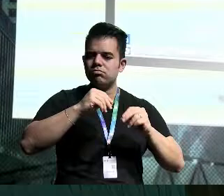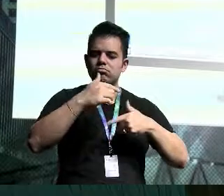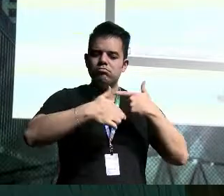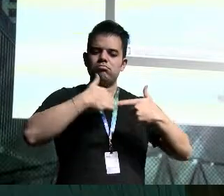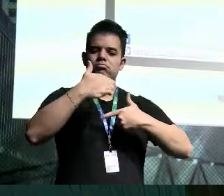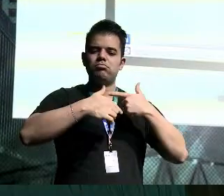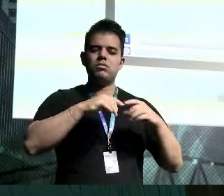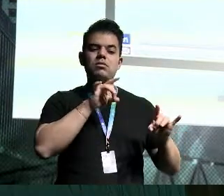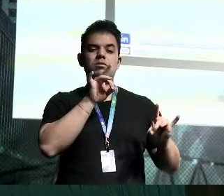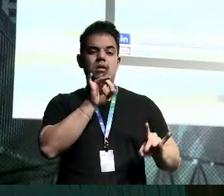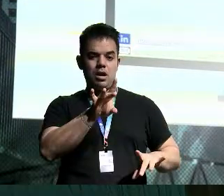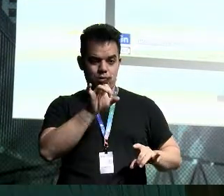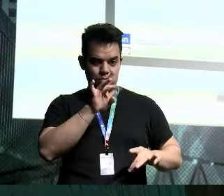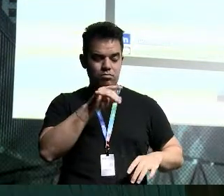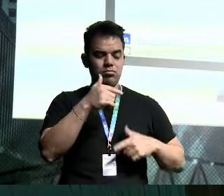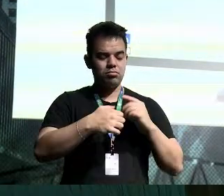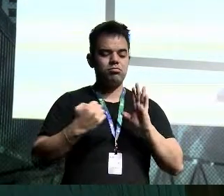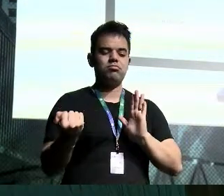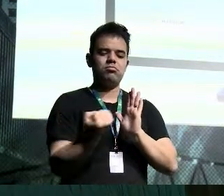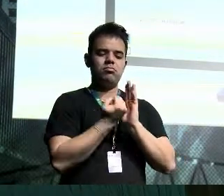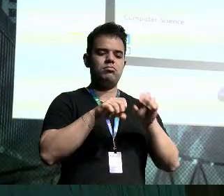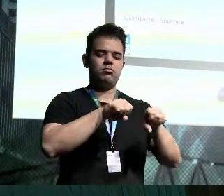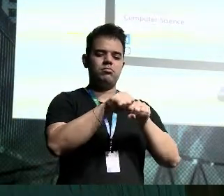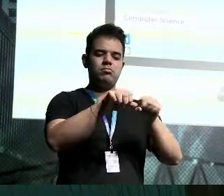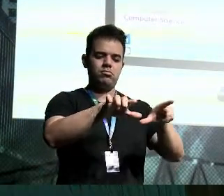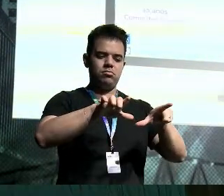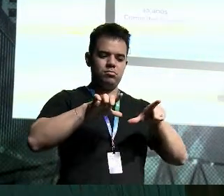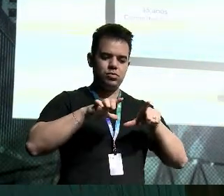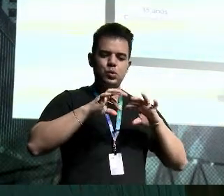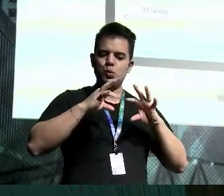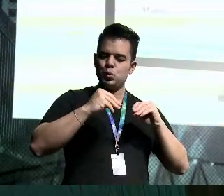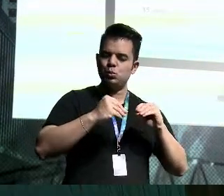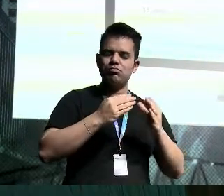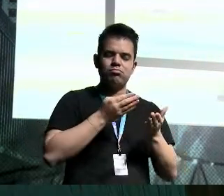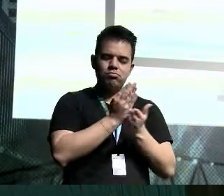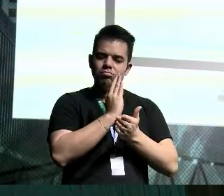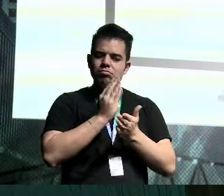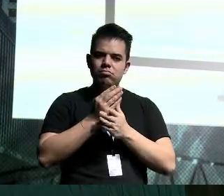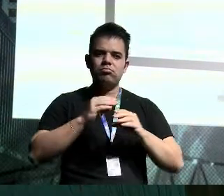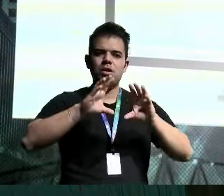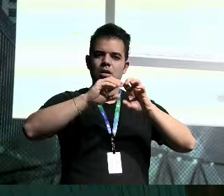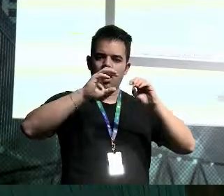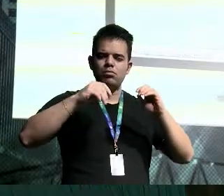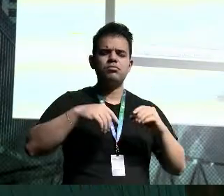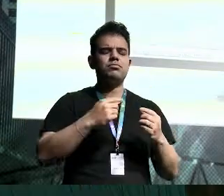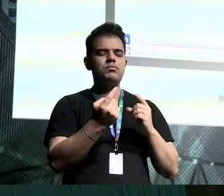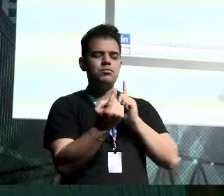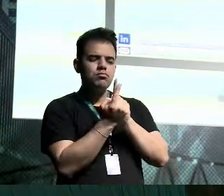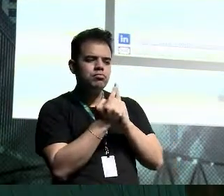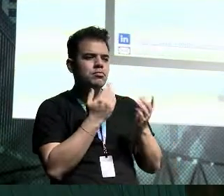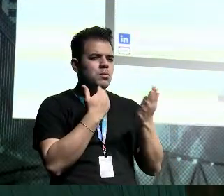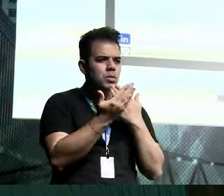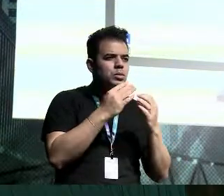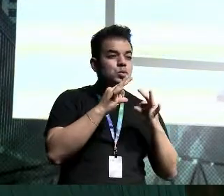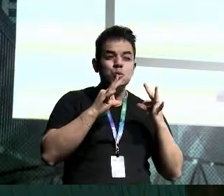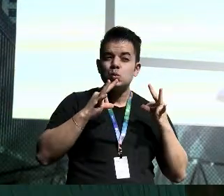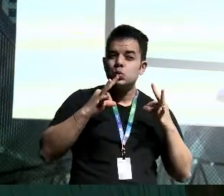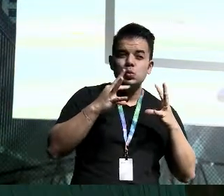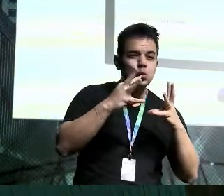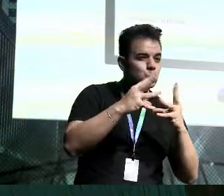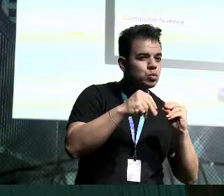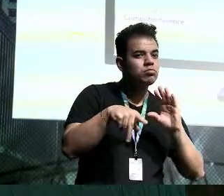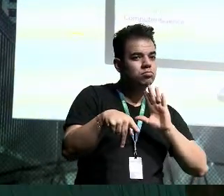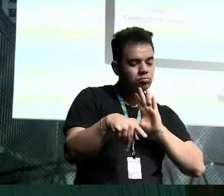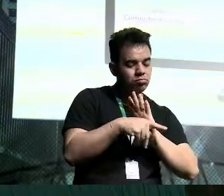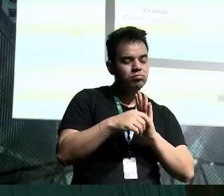ele é técnico, ele é certificado nas questões de cloud, então você pode falar tecnicamente com a maioria, ou com todos os sponsors Oracle.